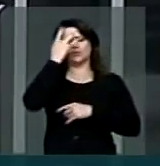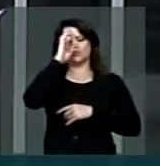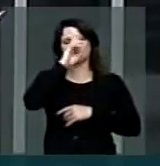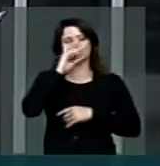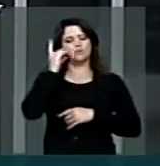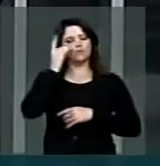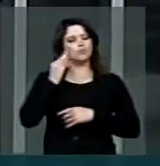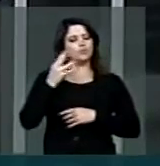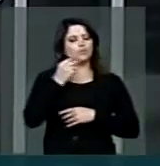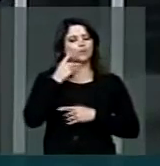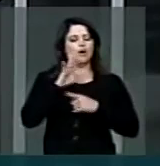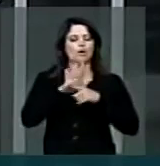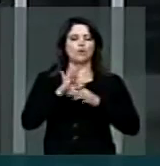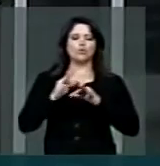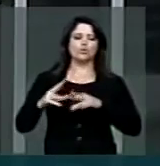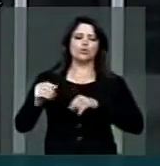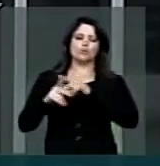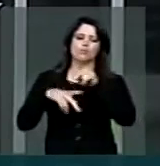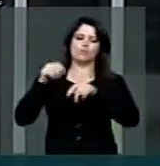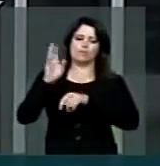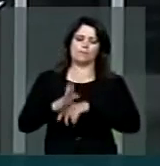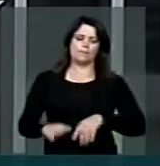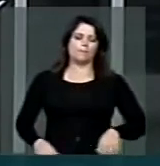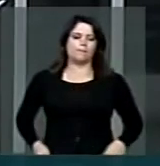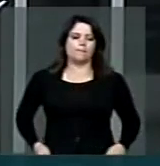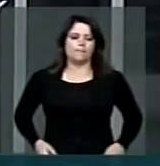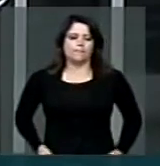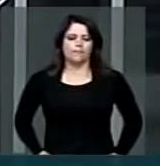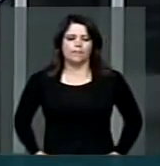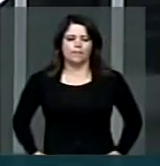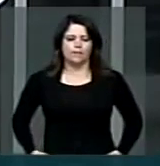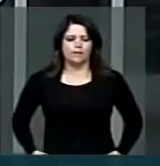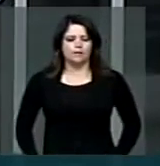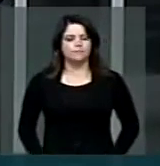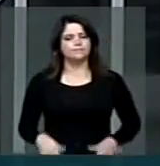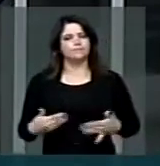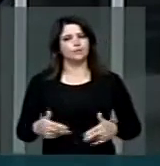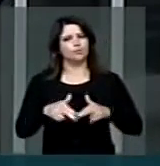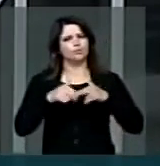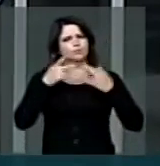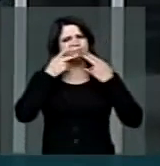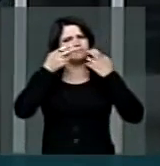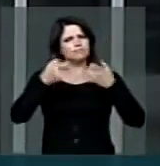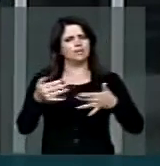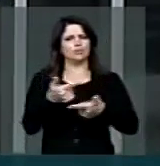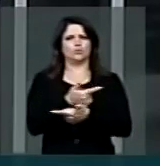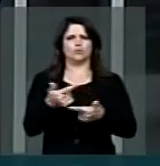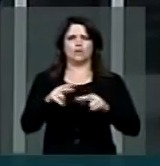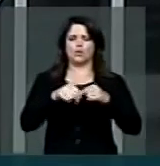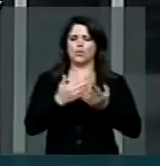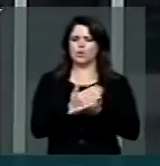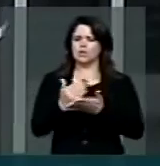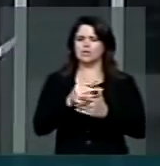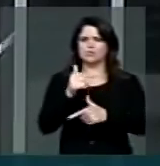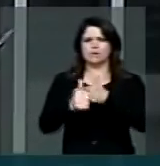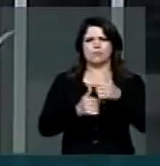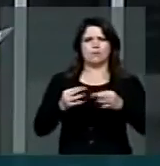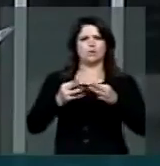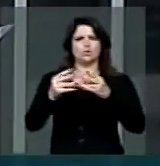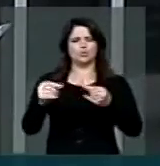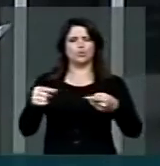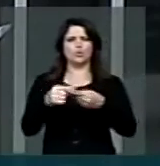benefícios para toda a população brasileira. Assim, não se justifica que o início das atividades